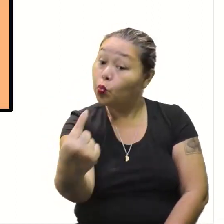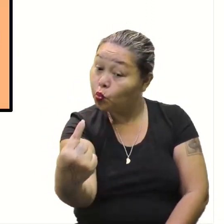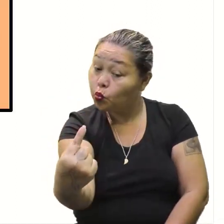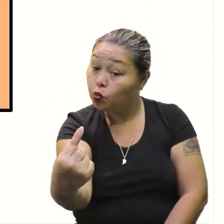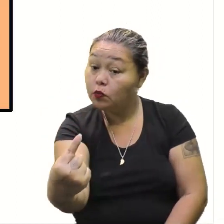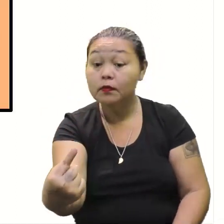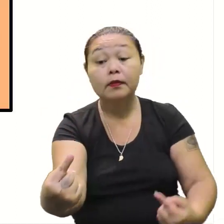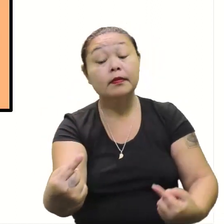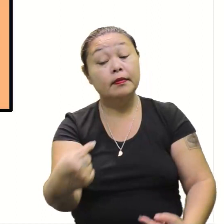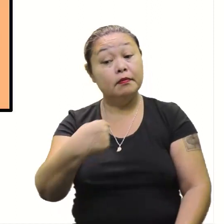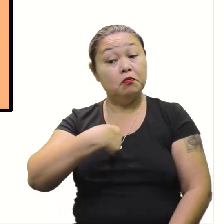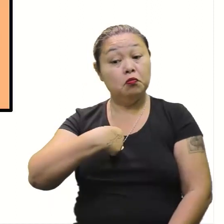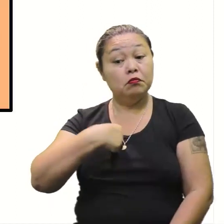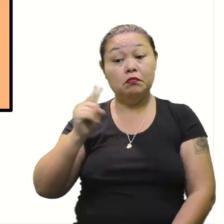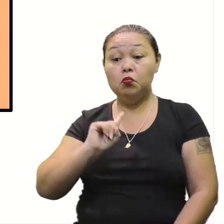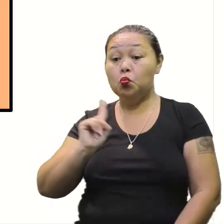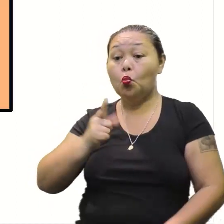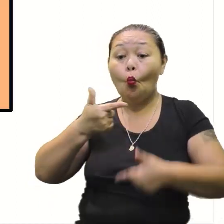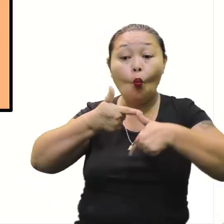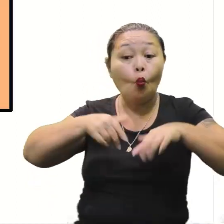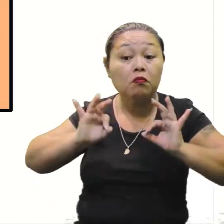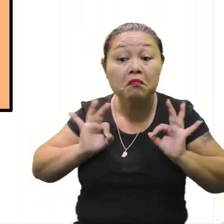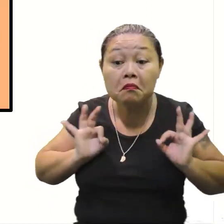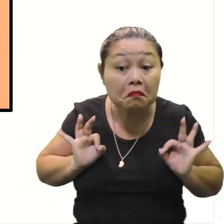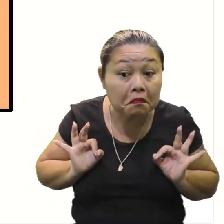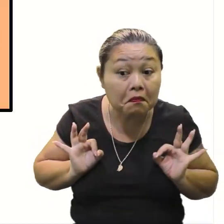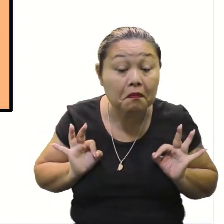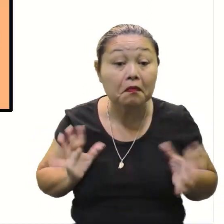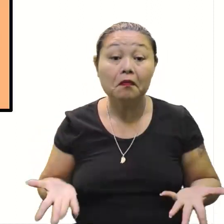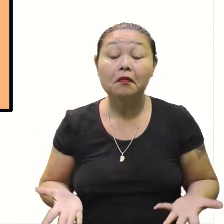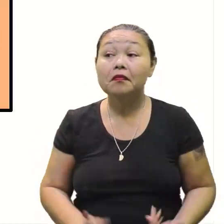1 e eu não tenho nenhum?